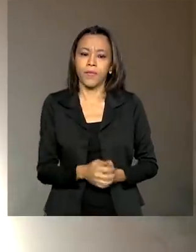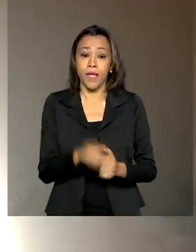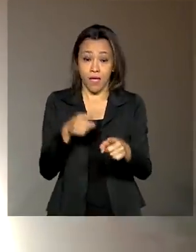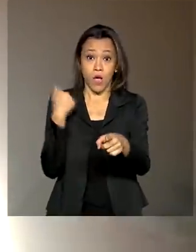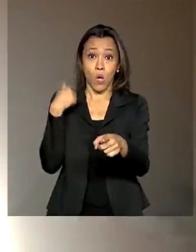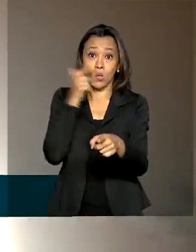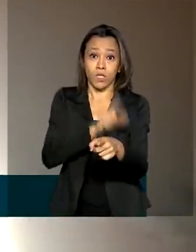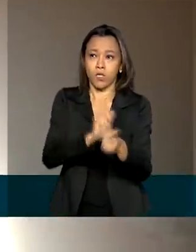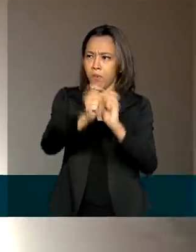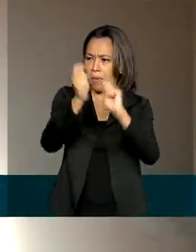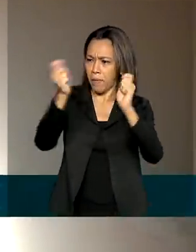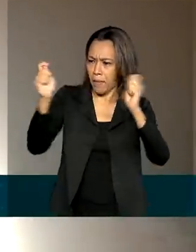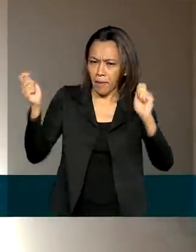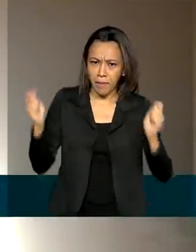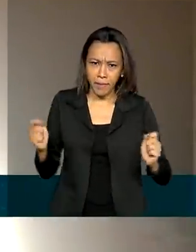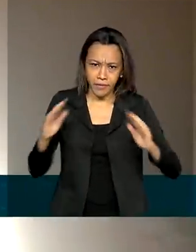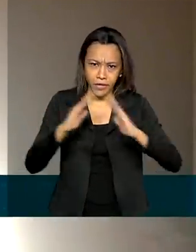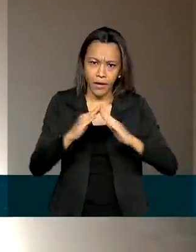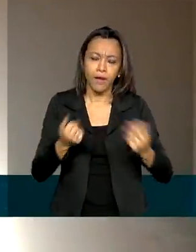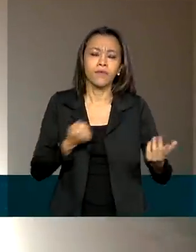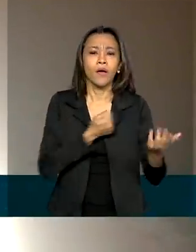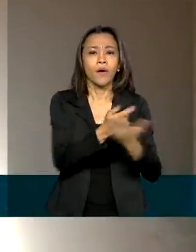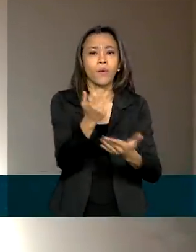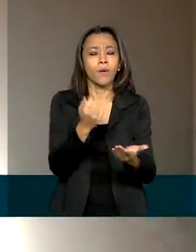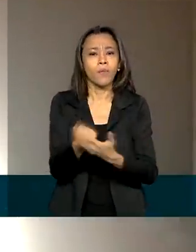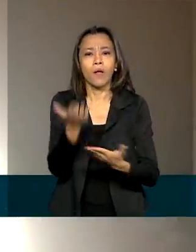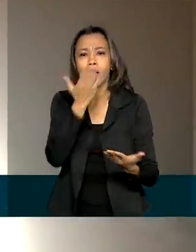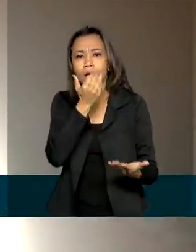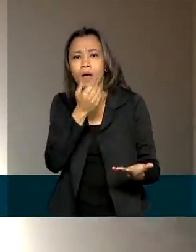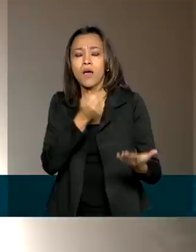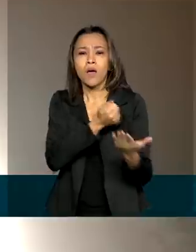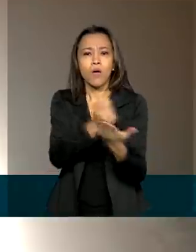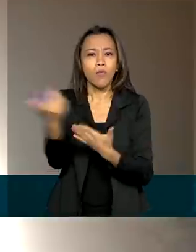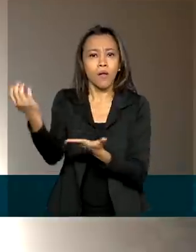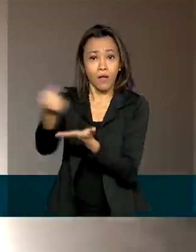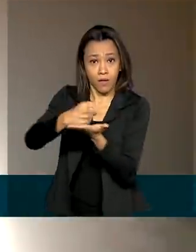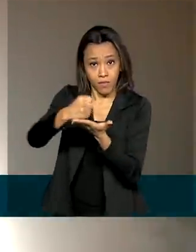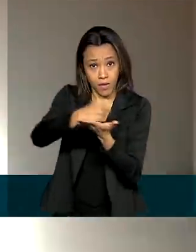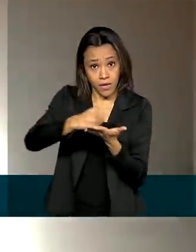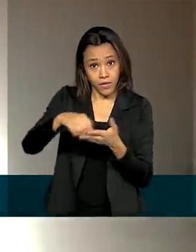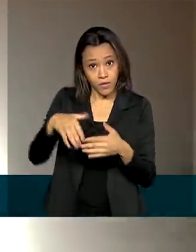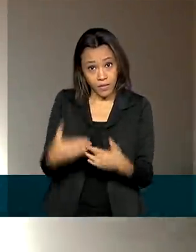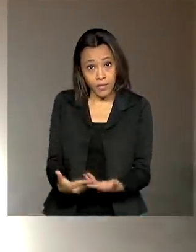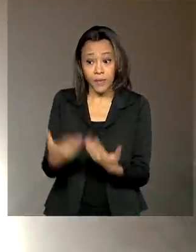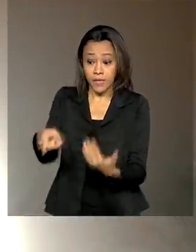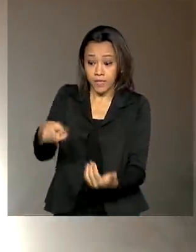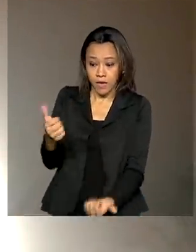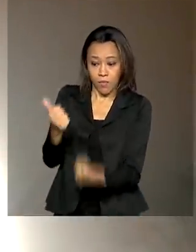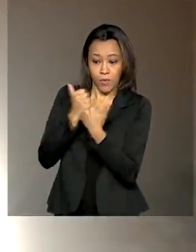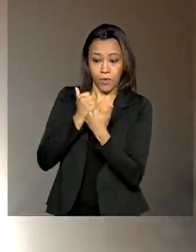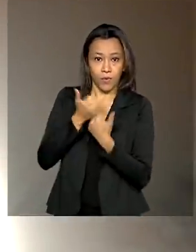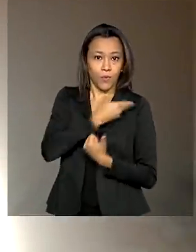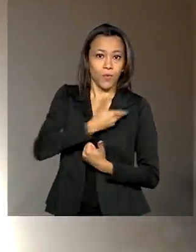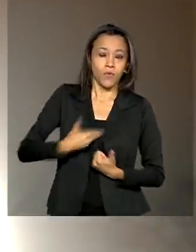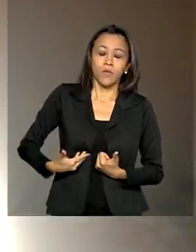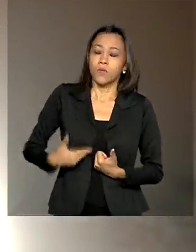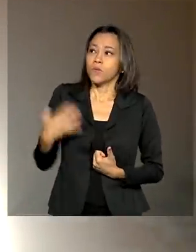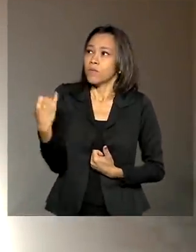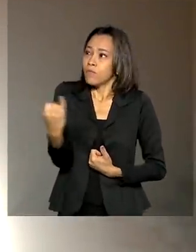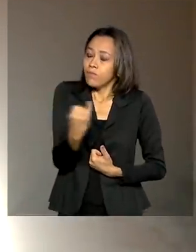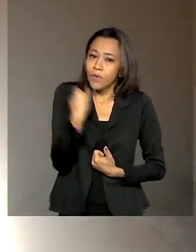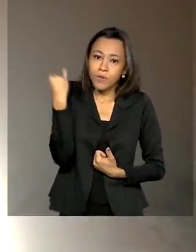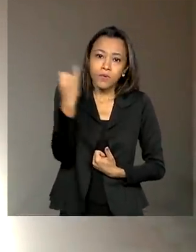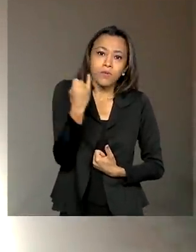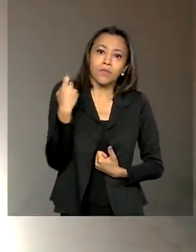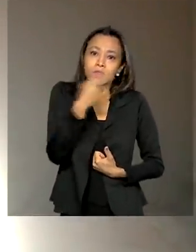contas de casa, comprar alimento, comprar remédio. Então, esse auxílio do governo é muito importante para as famílias que